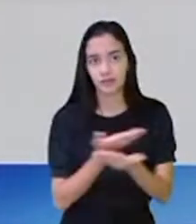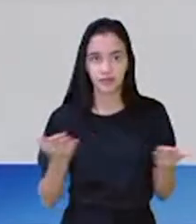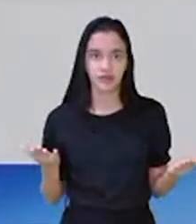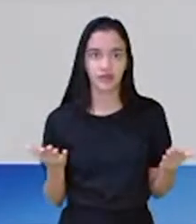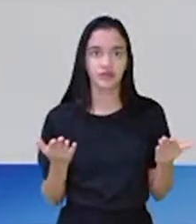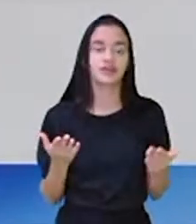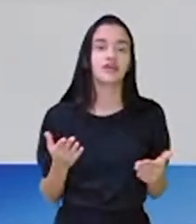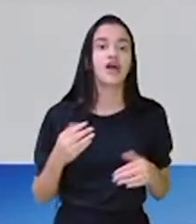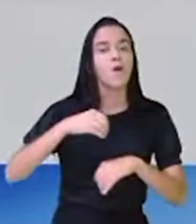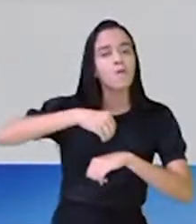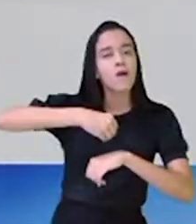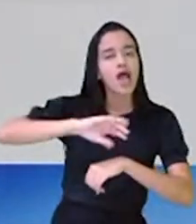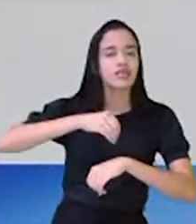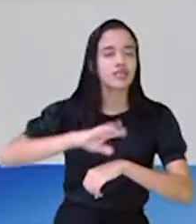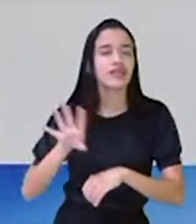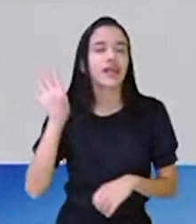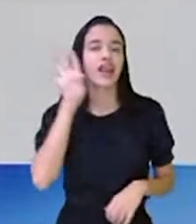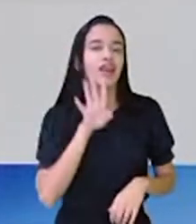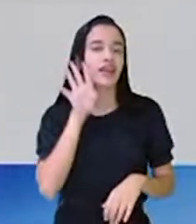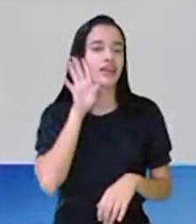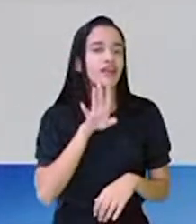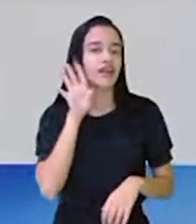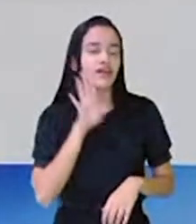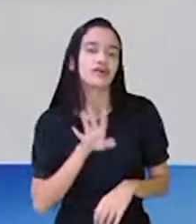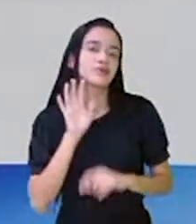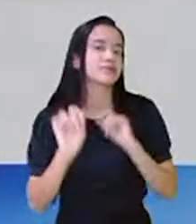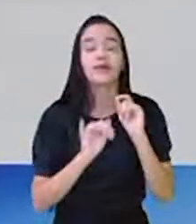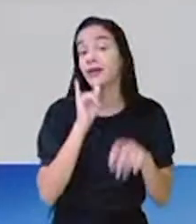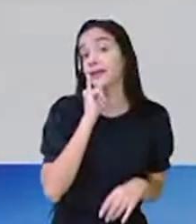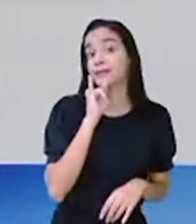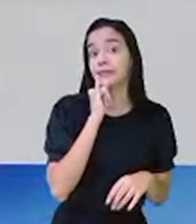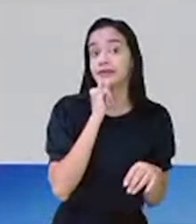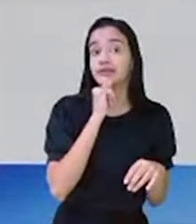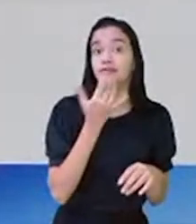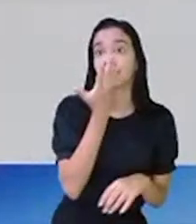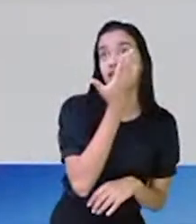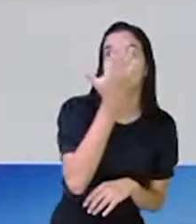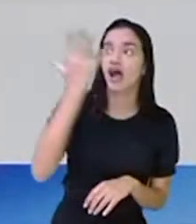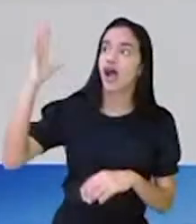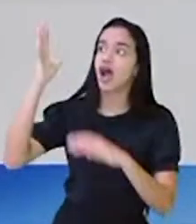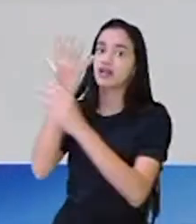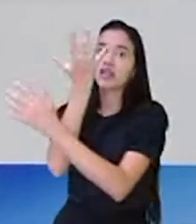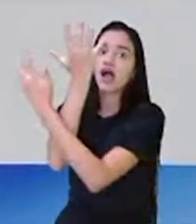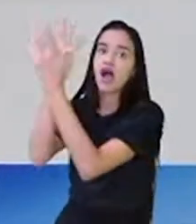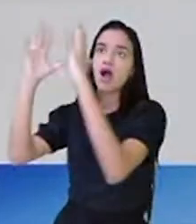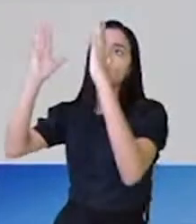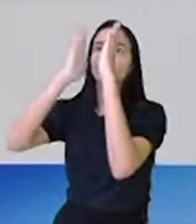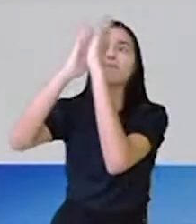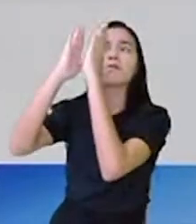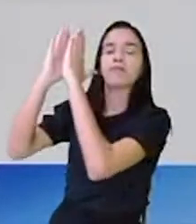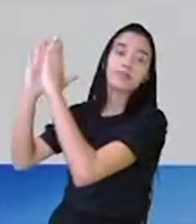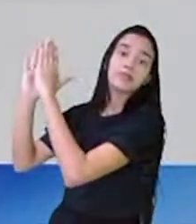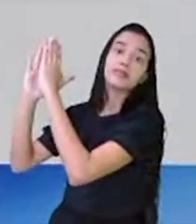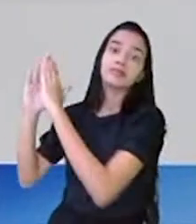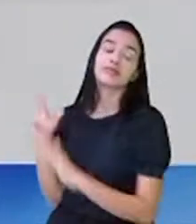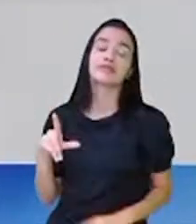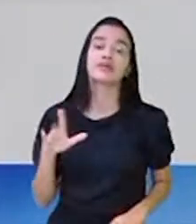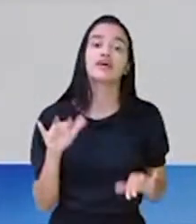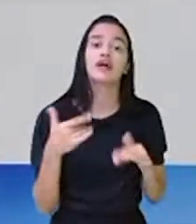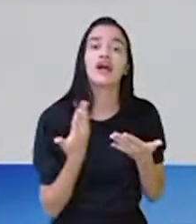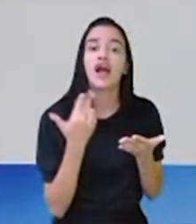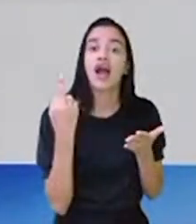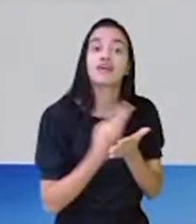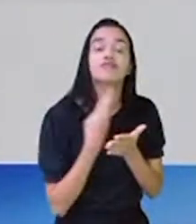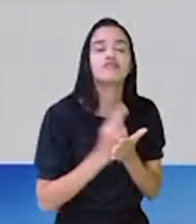uma dica muito legal, que é, por exemplo, na árvore de livro, tem uma coleção de revistas. A revista